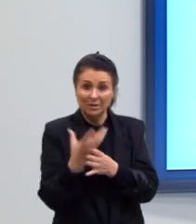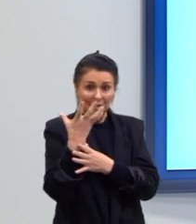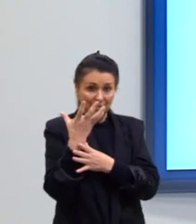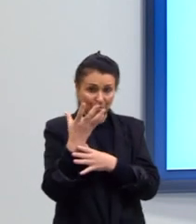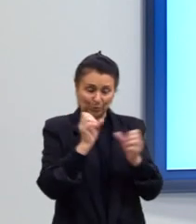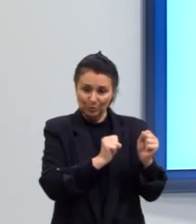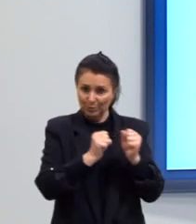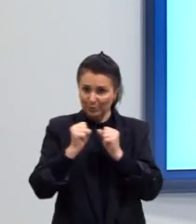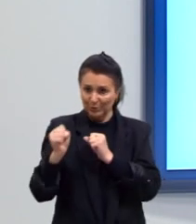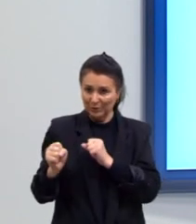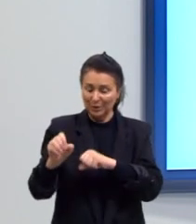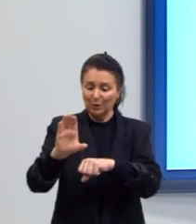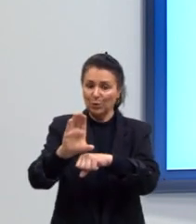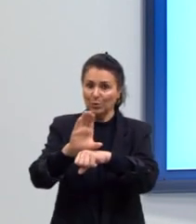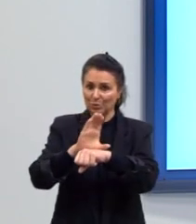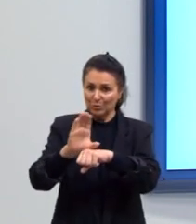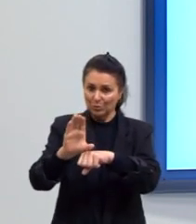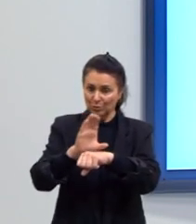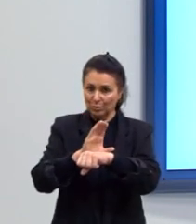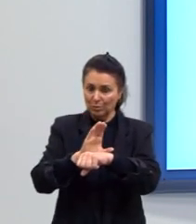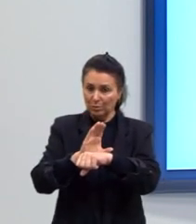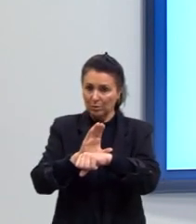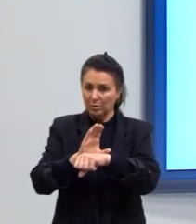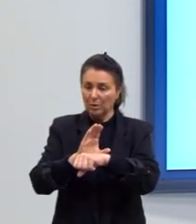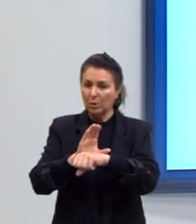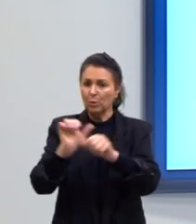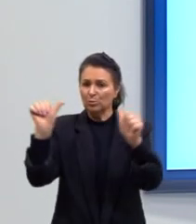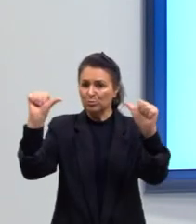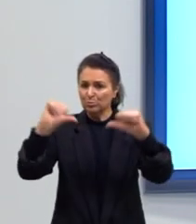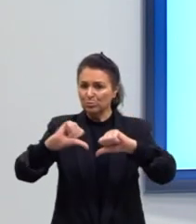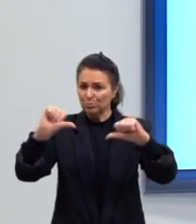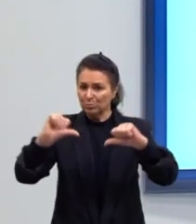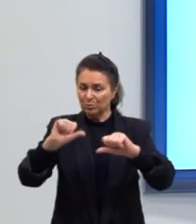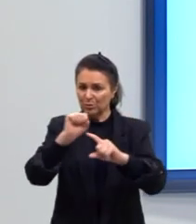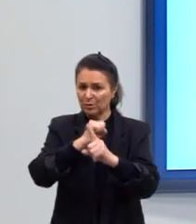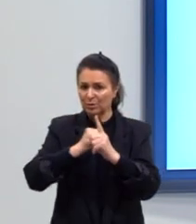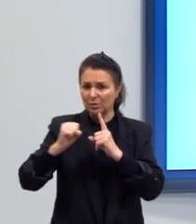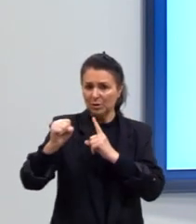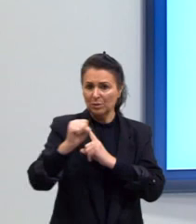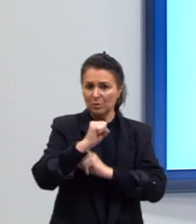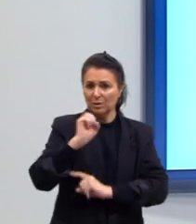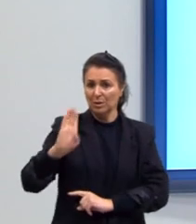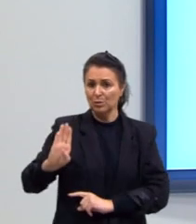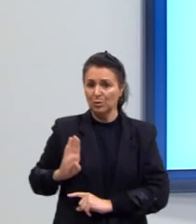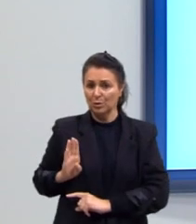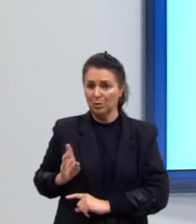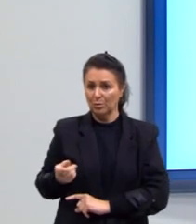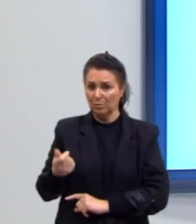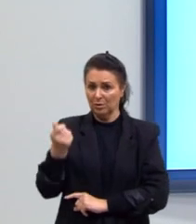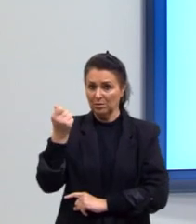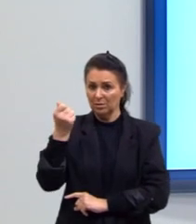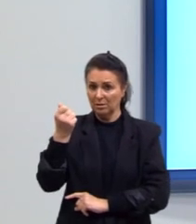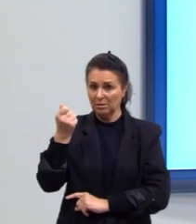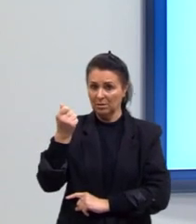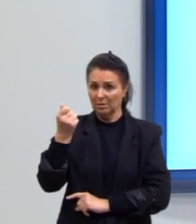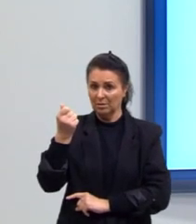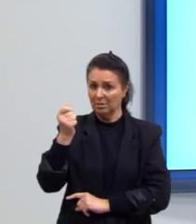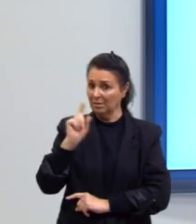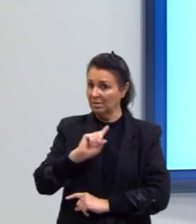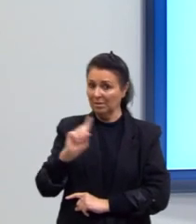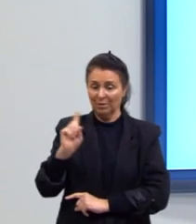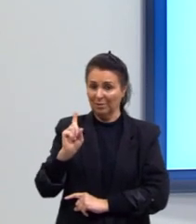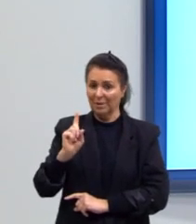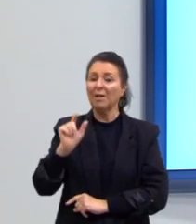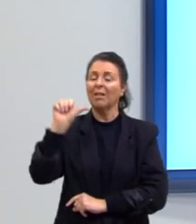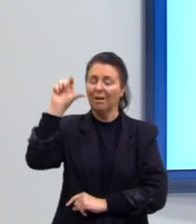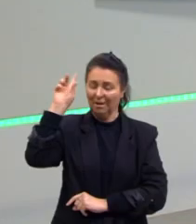constituinte. Falência da sociedade burguesa. Não, a Revolução é a Revolução Burguesa. Então, ela